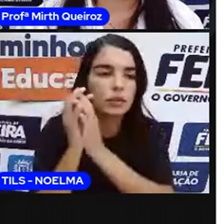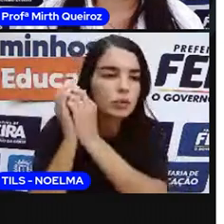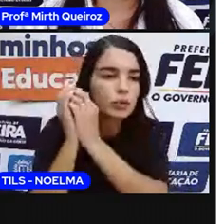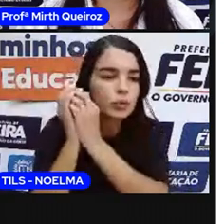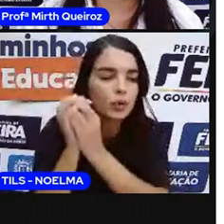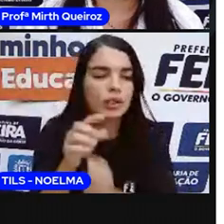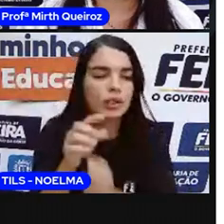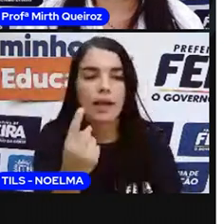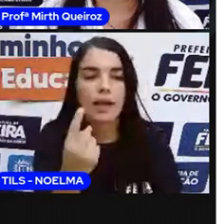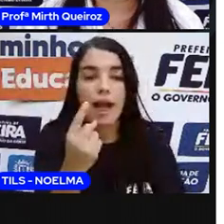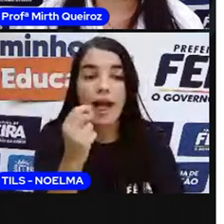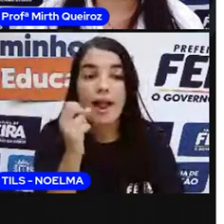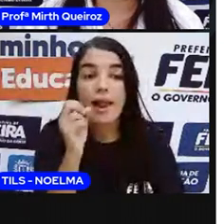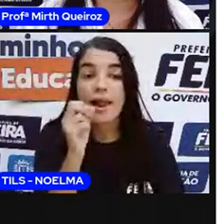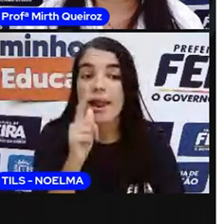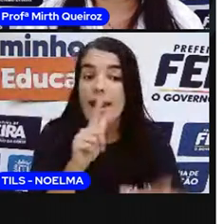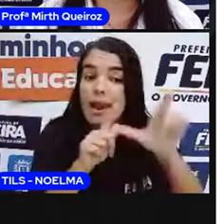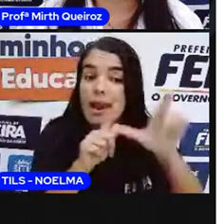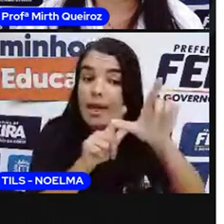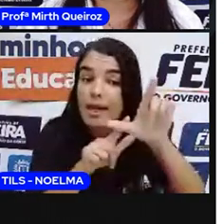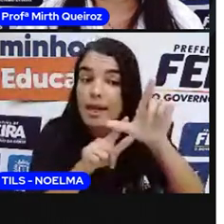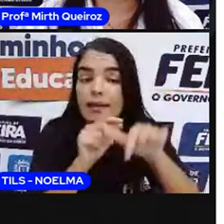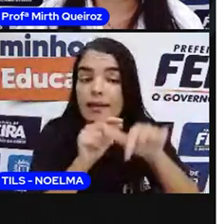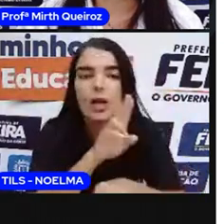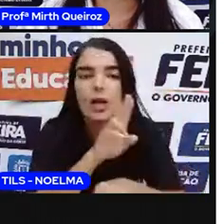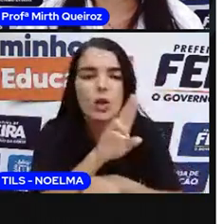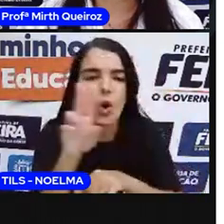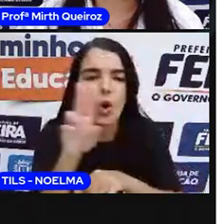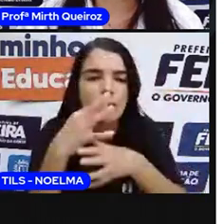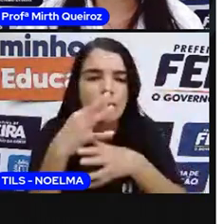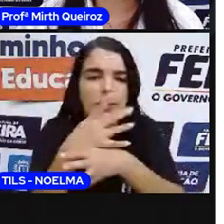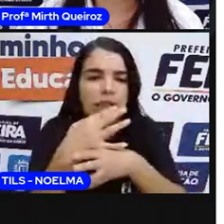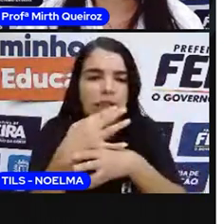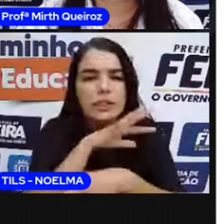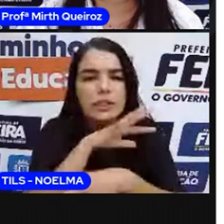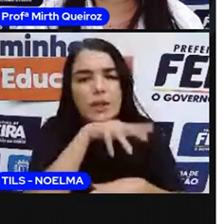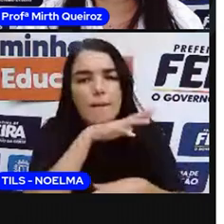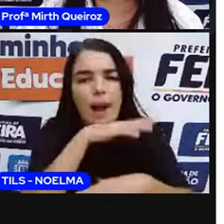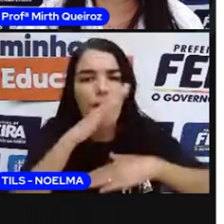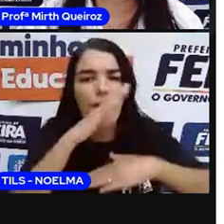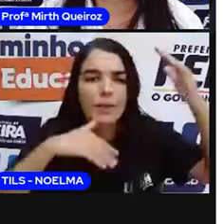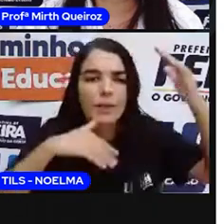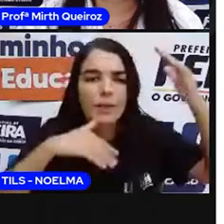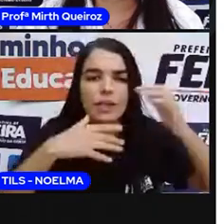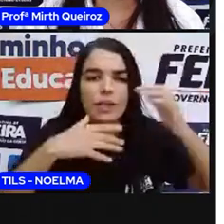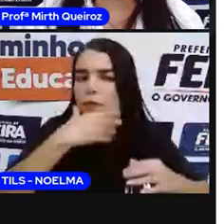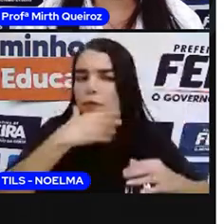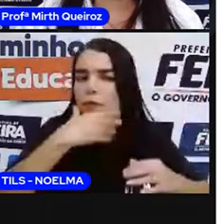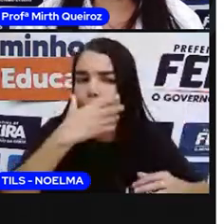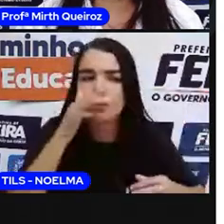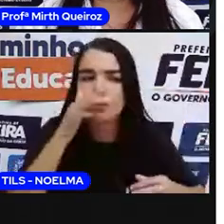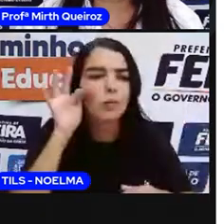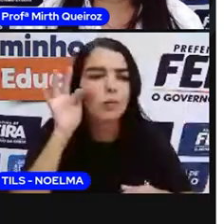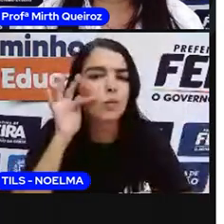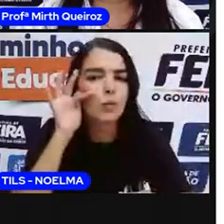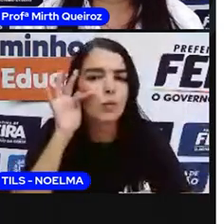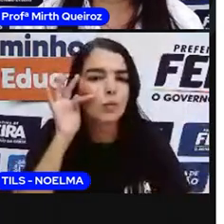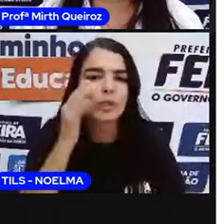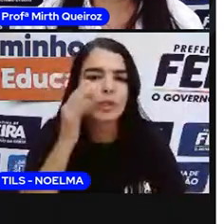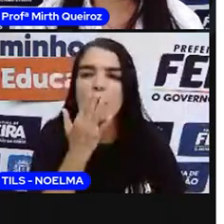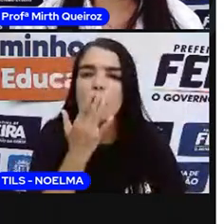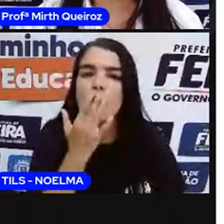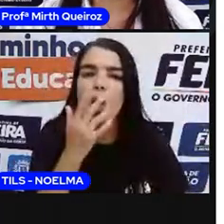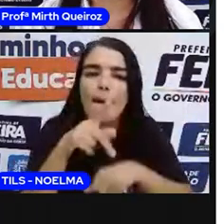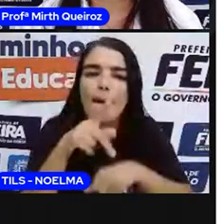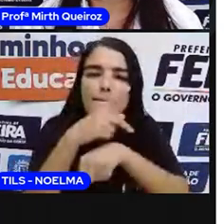Depois, vocês vão colocar nome, cidade, animal, profissão, fruta, flor, país. E no final de tudo